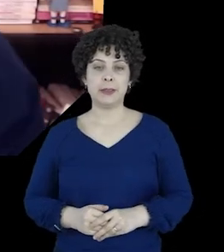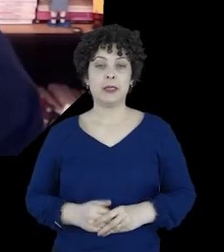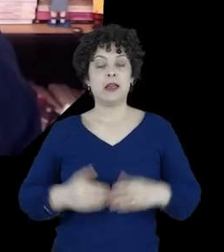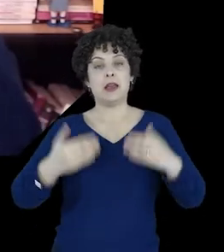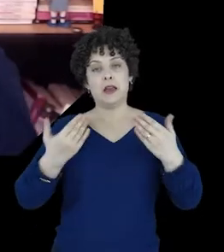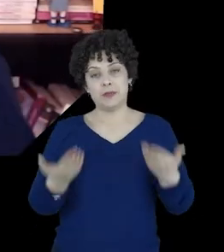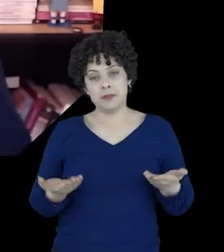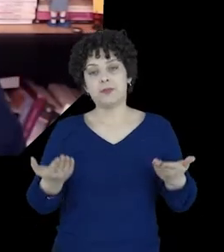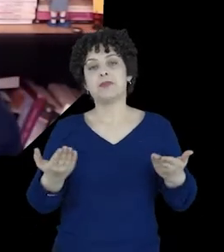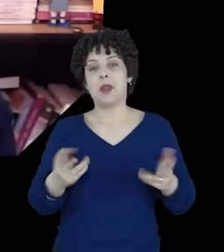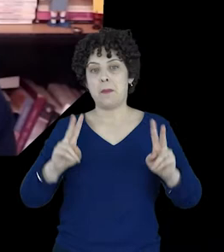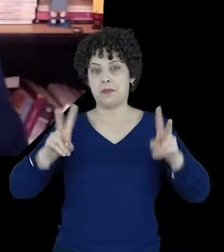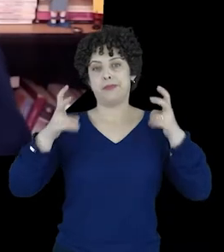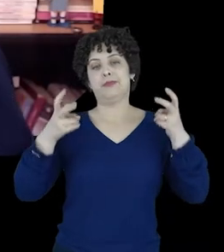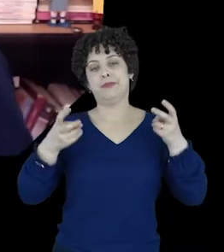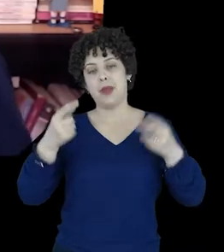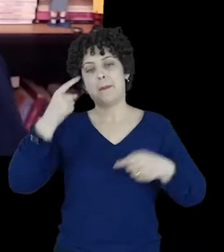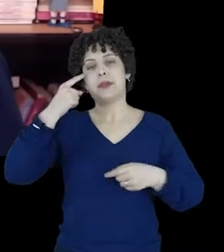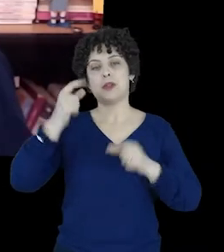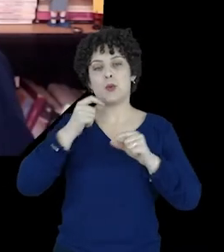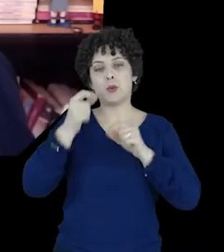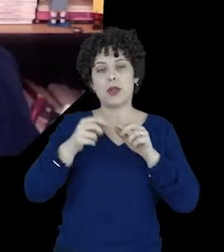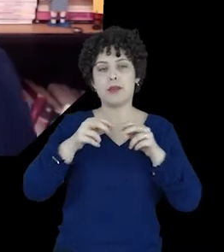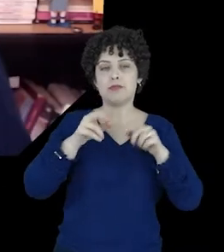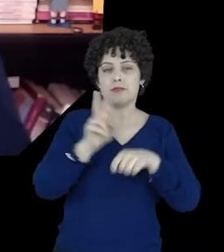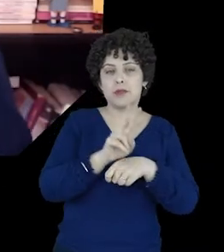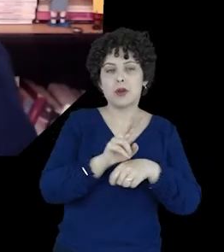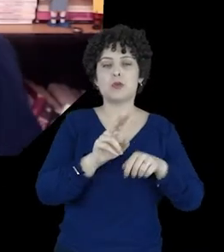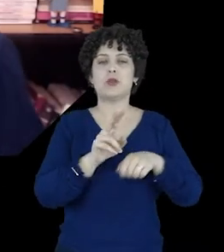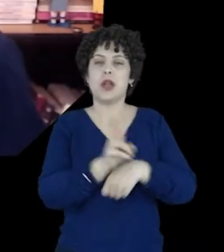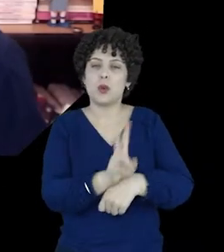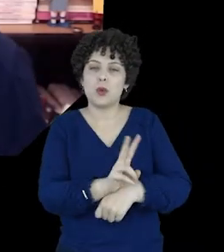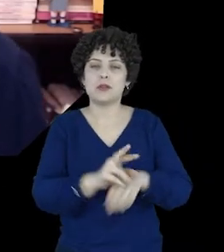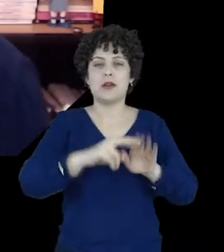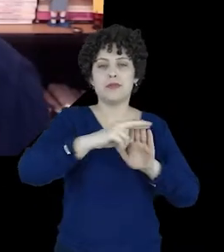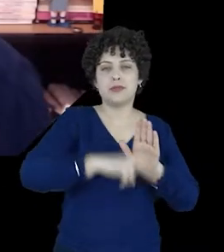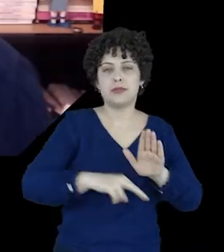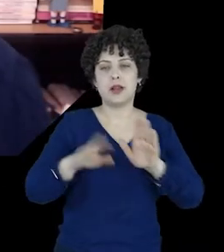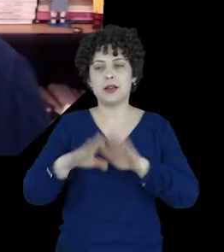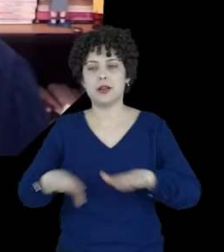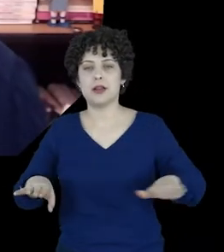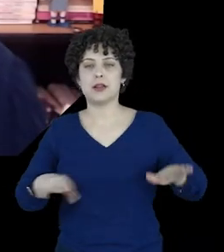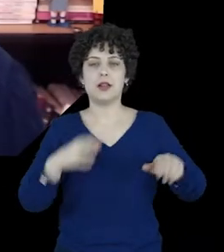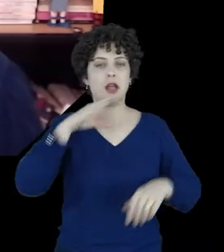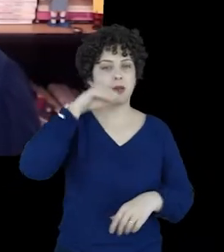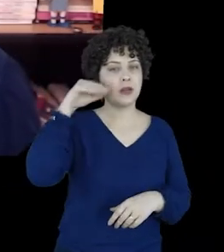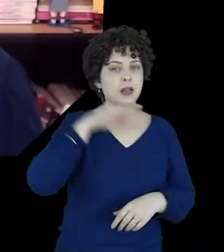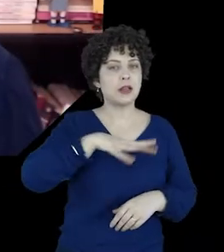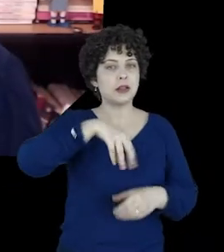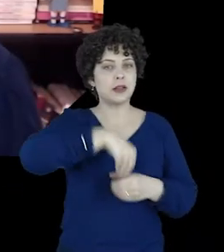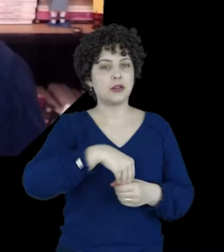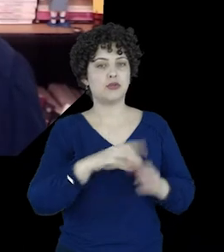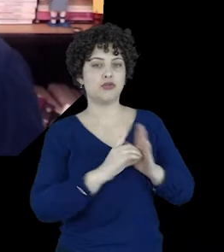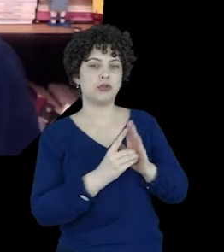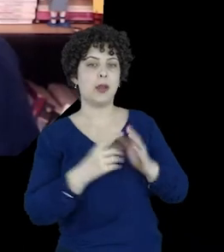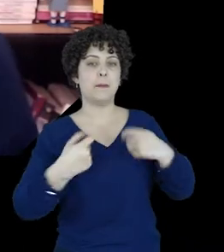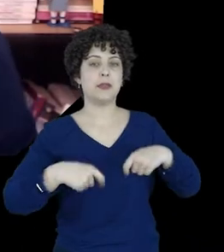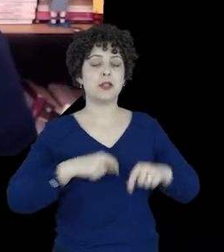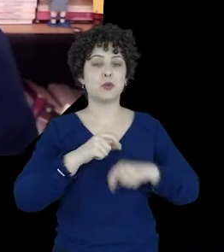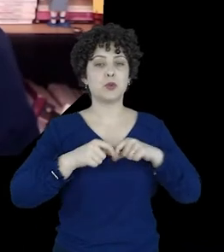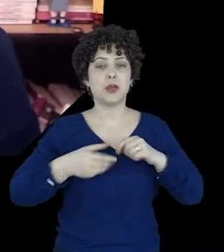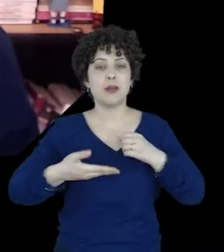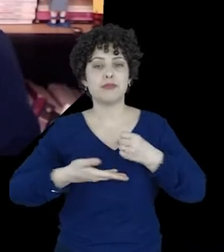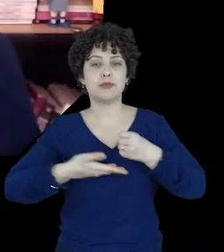É evidente que, quando pensamos na regulação dos direitos das crianças e adolescentes, inclusive no âmbito digital, devemos nos